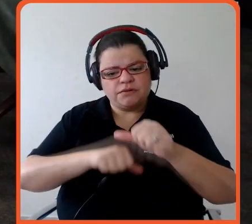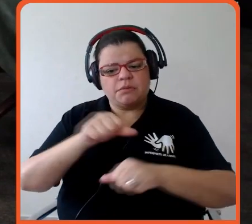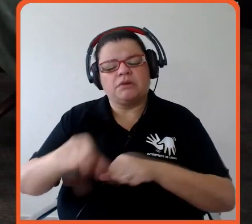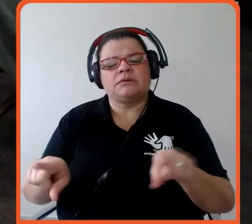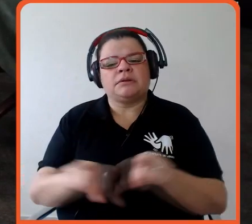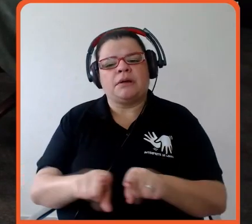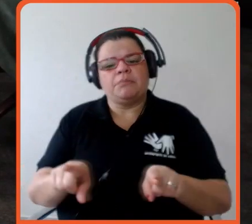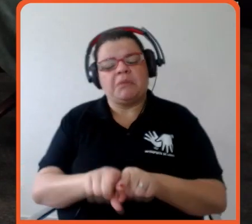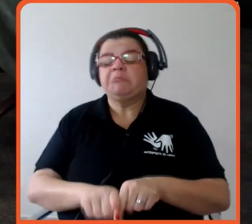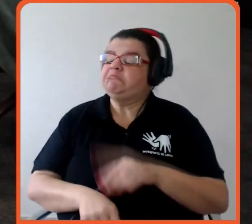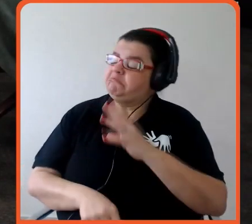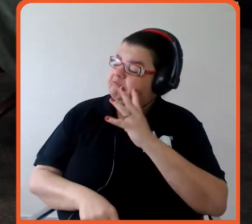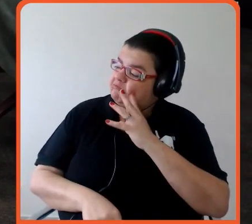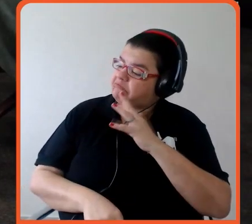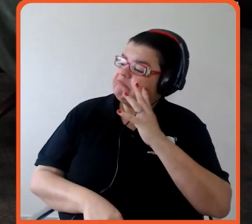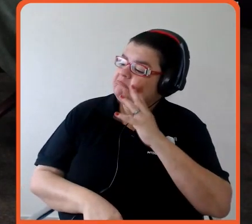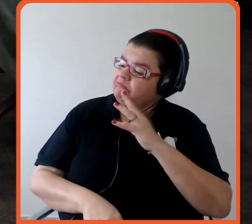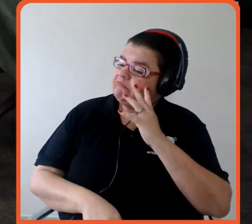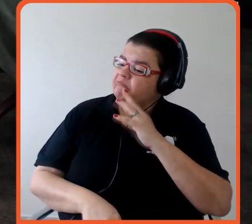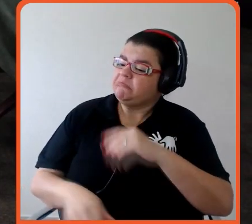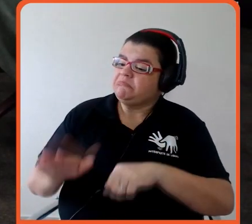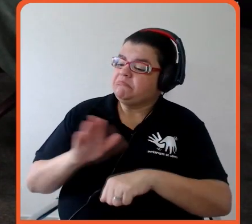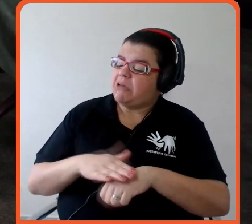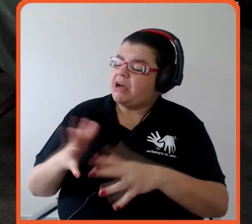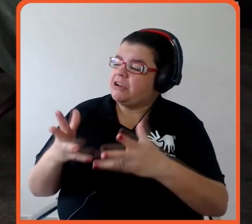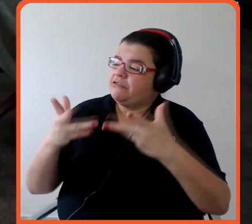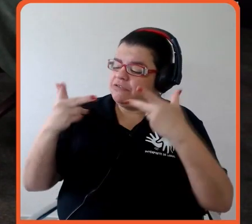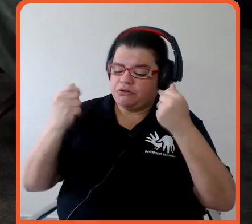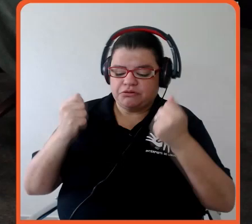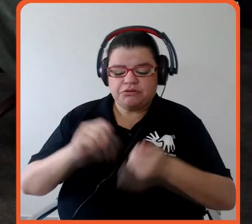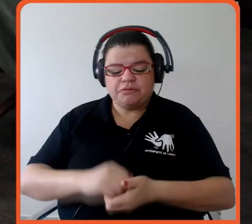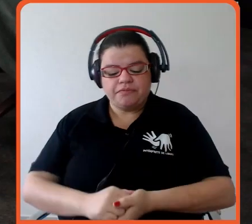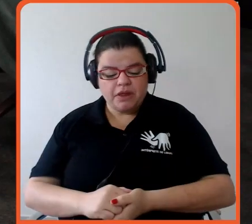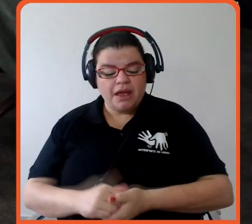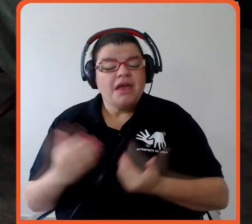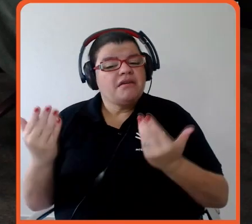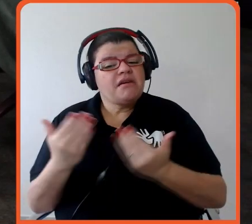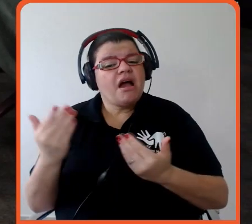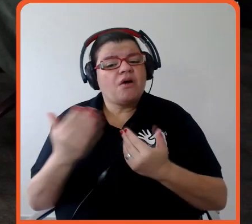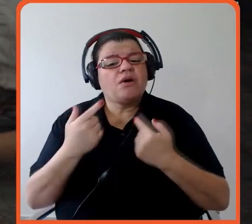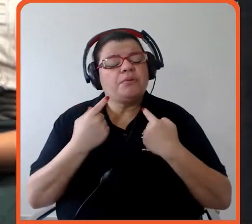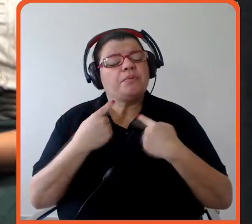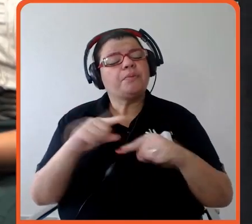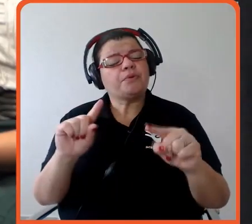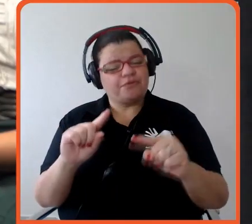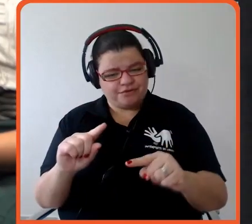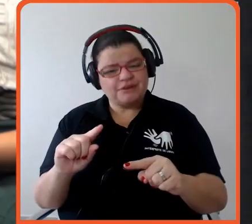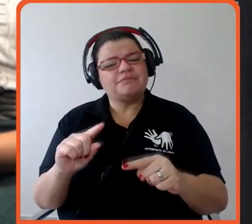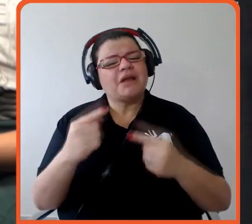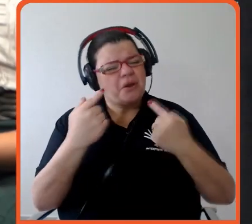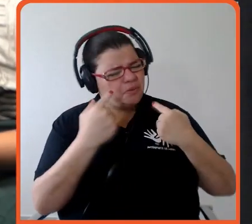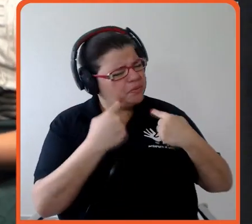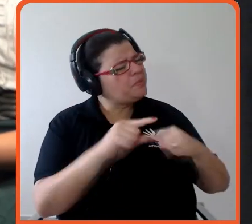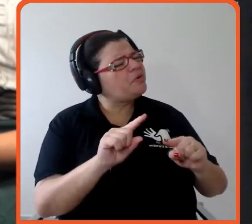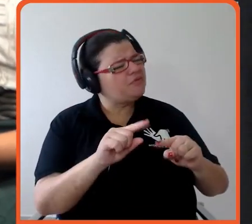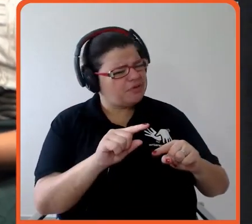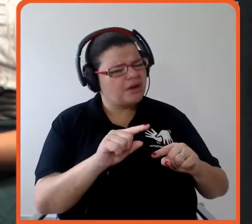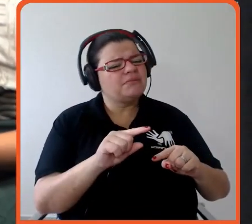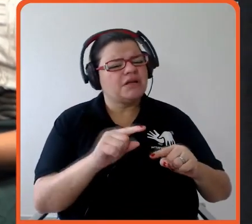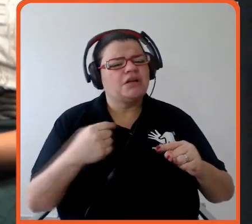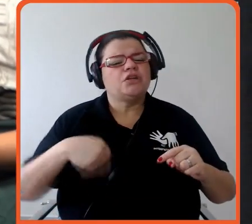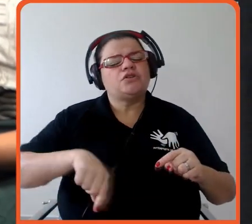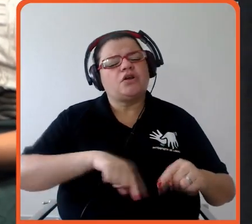Legal. Sensacional, sensacional. E deixa eu fazer uma provocação aqui para vocês, né, a gente fala muito no mercado de carbono, né,